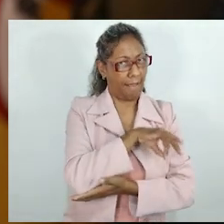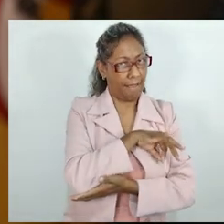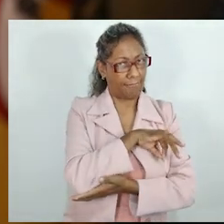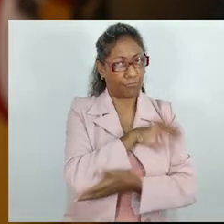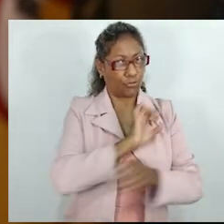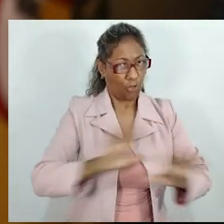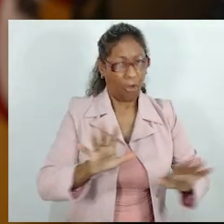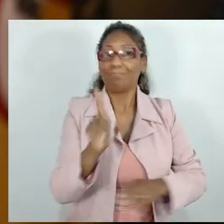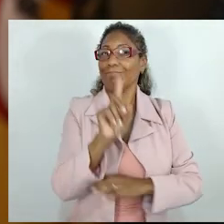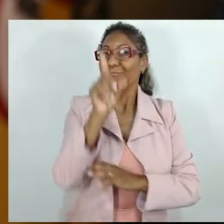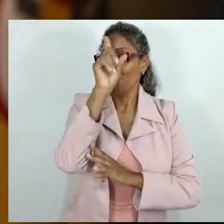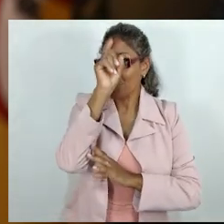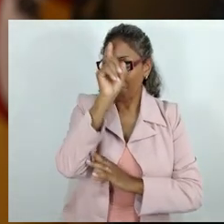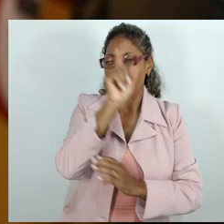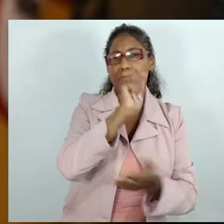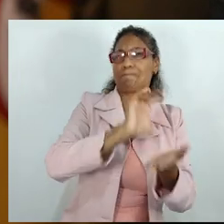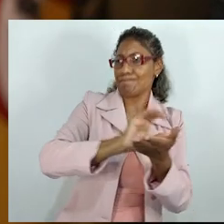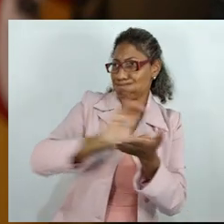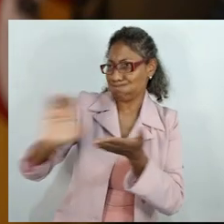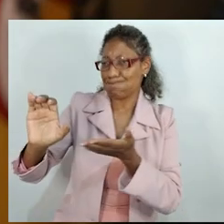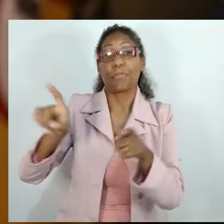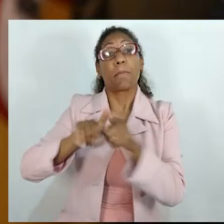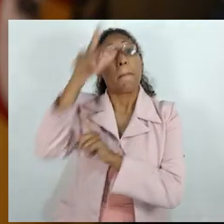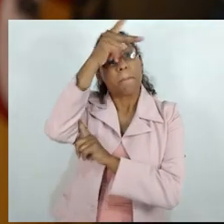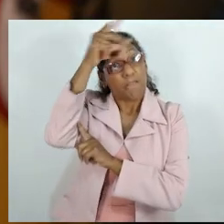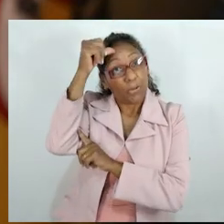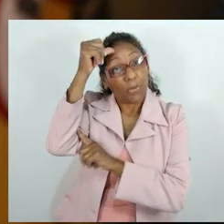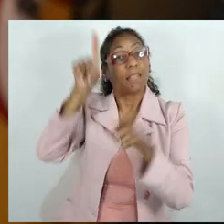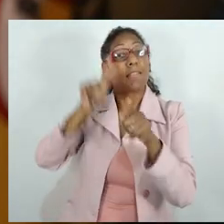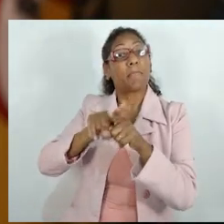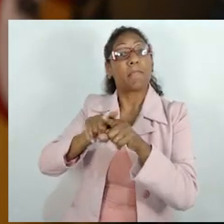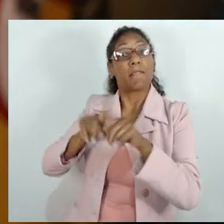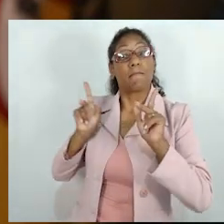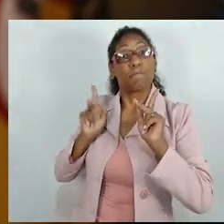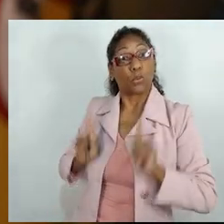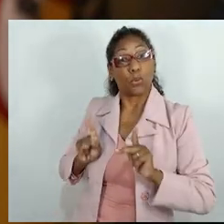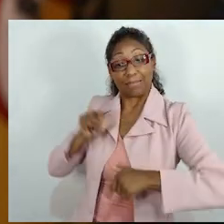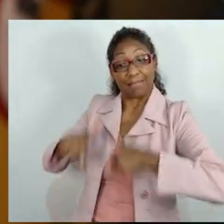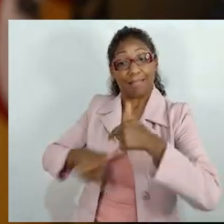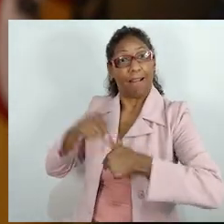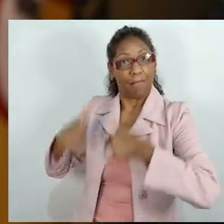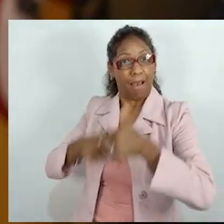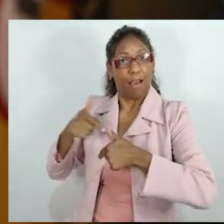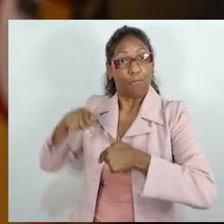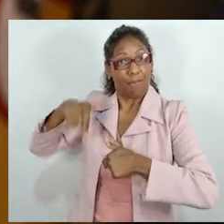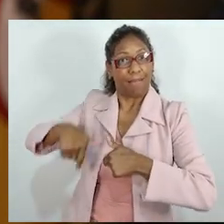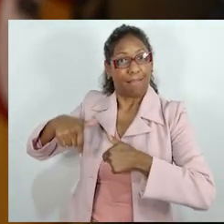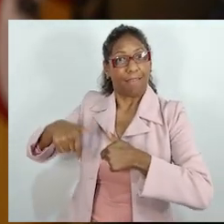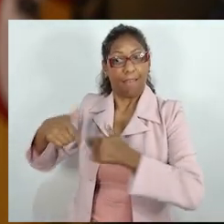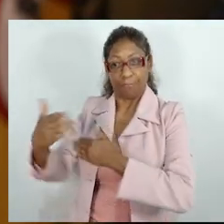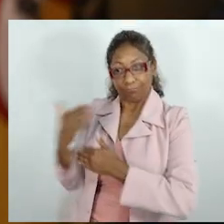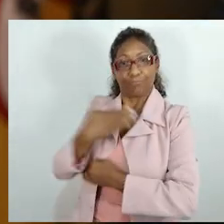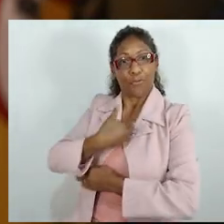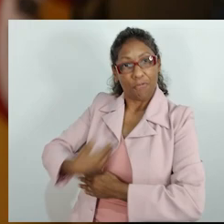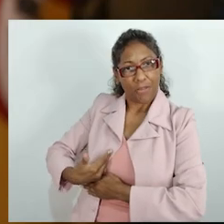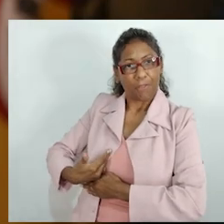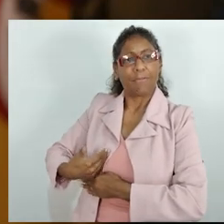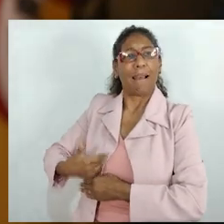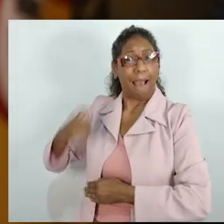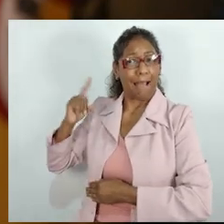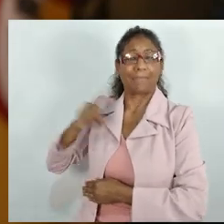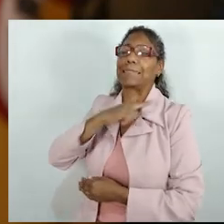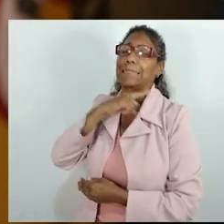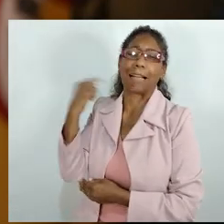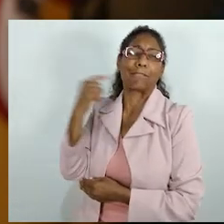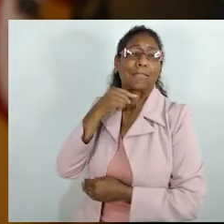mas não apenas com eles, também com os hospitais, com as prefeituras, com os fornecedores e prestadores de serviços, que também